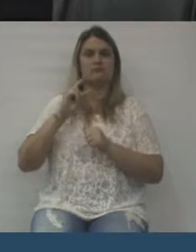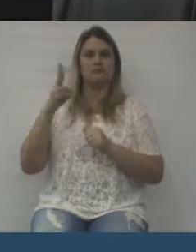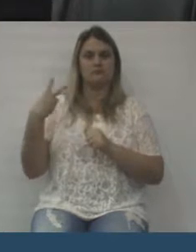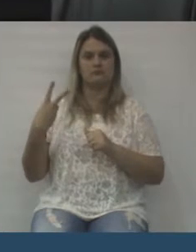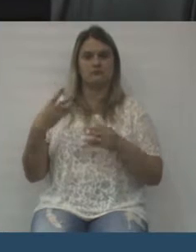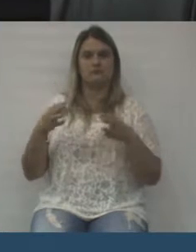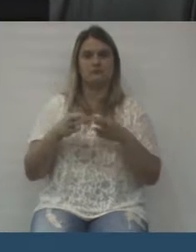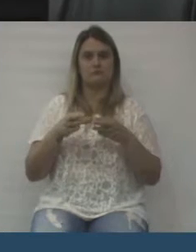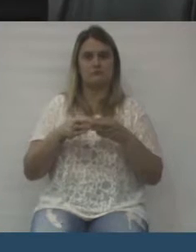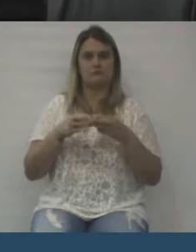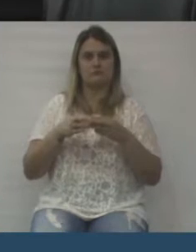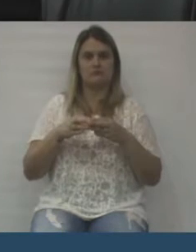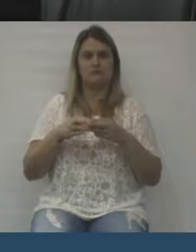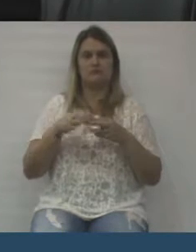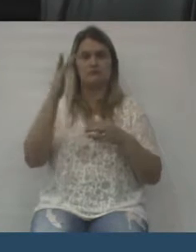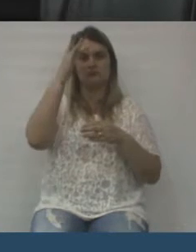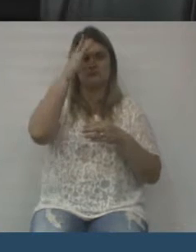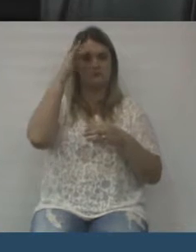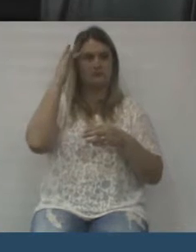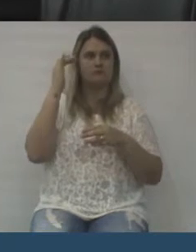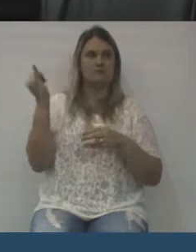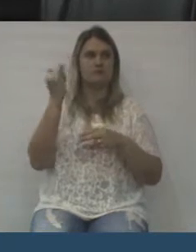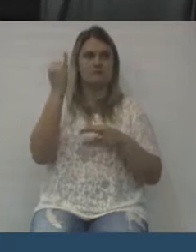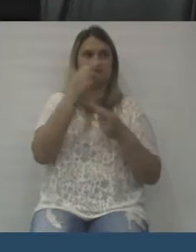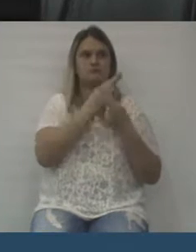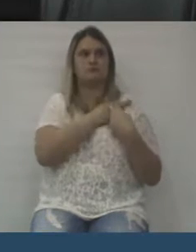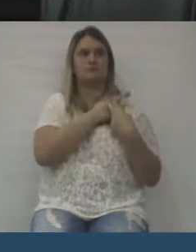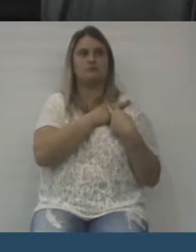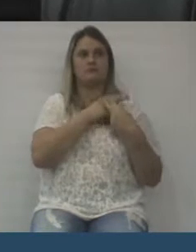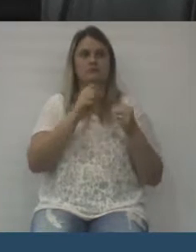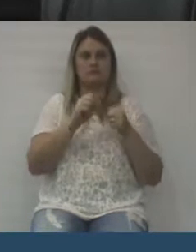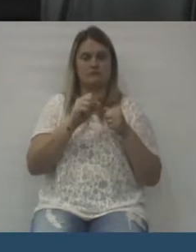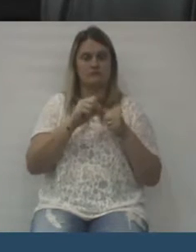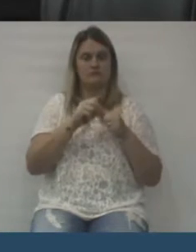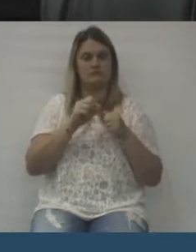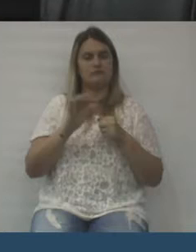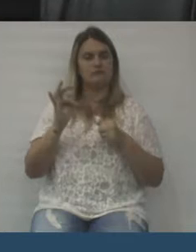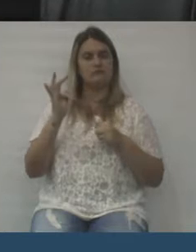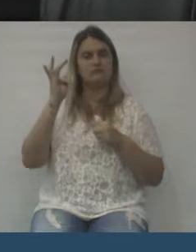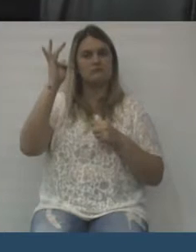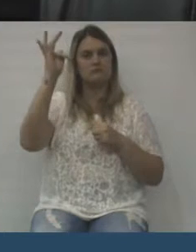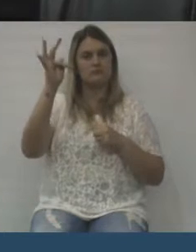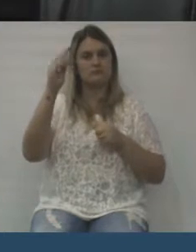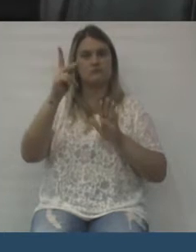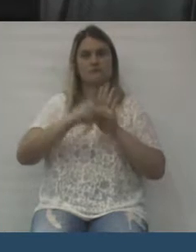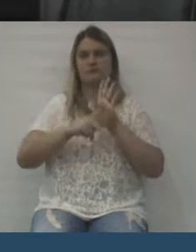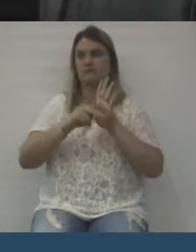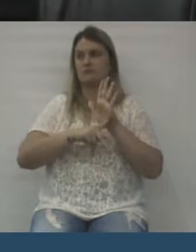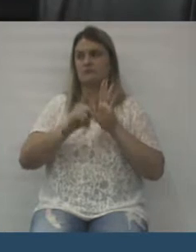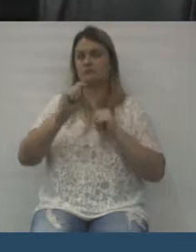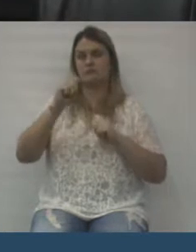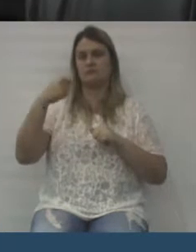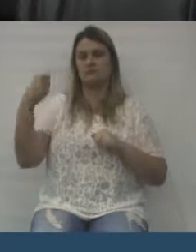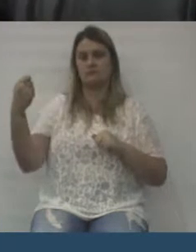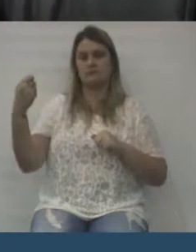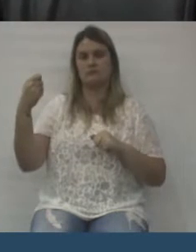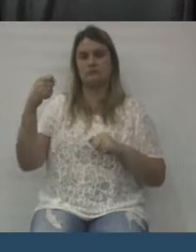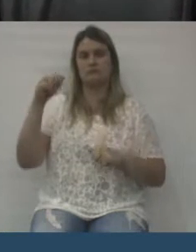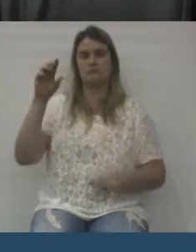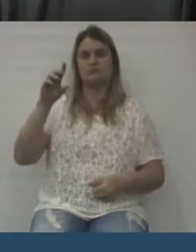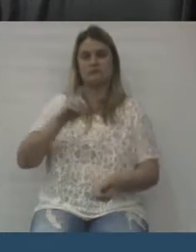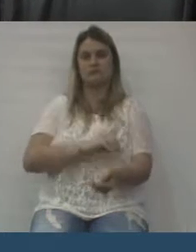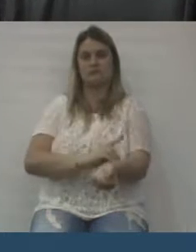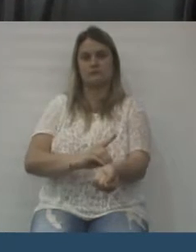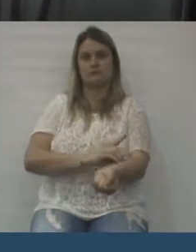os demais vereadores, com autoridades, vamos levar em frente esse projeto que é a associação